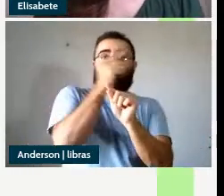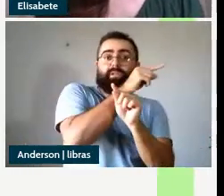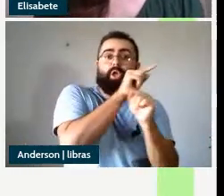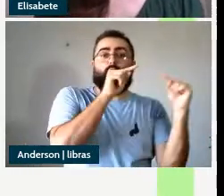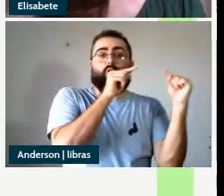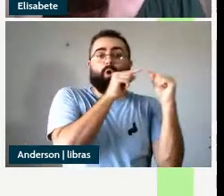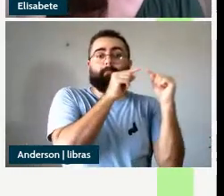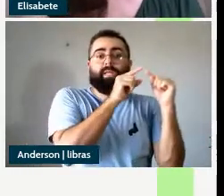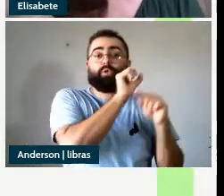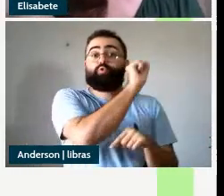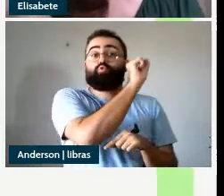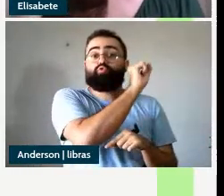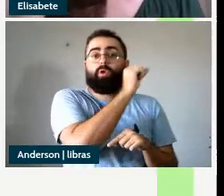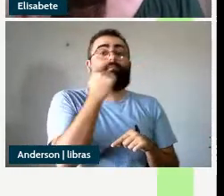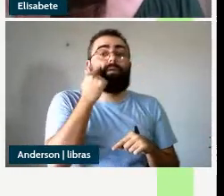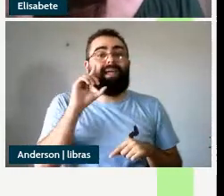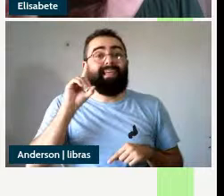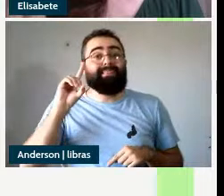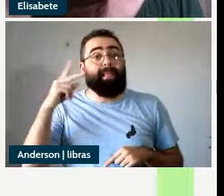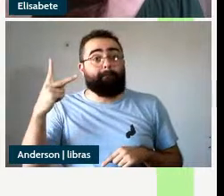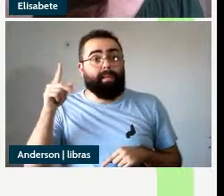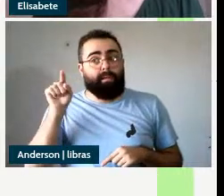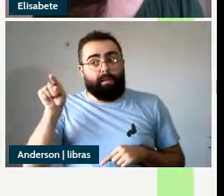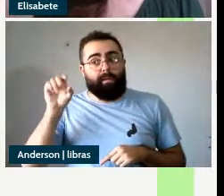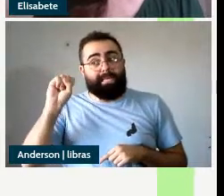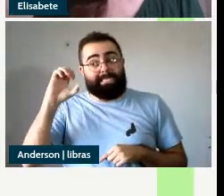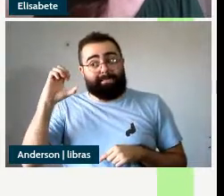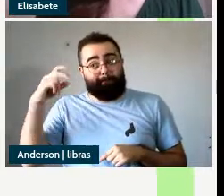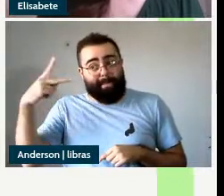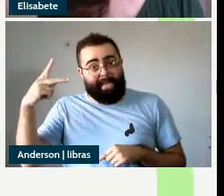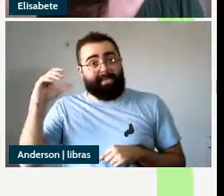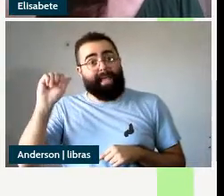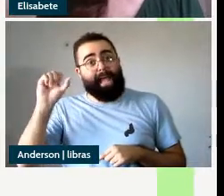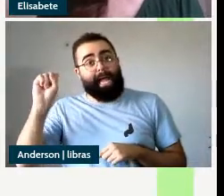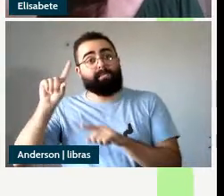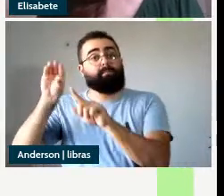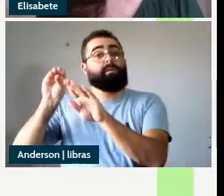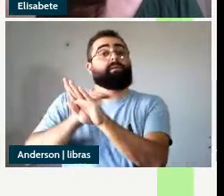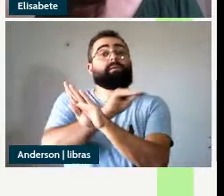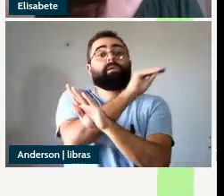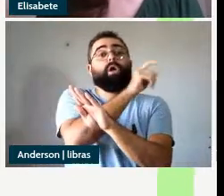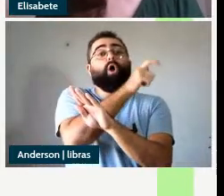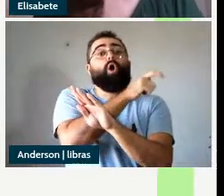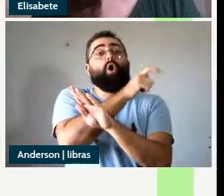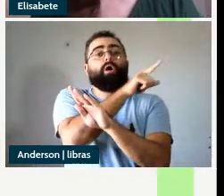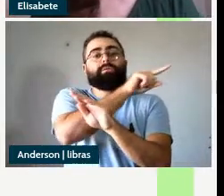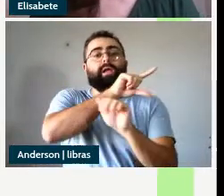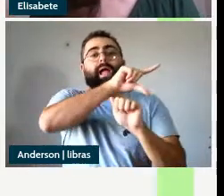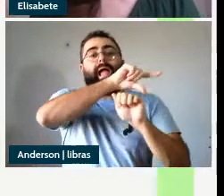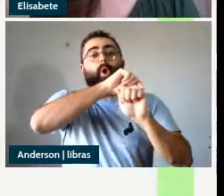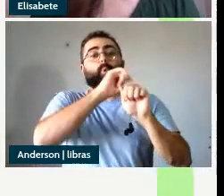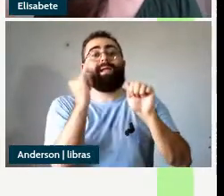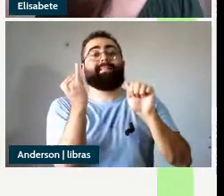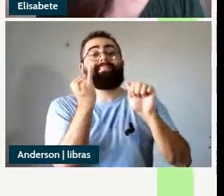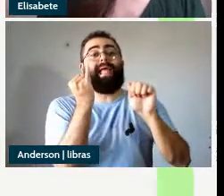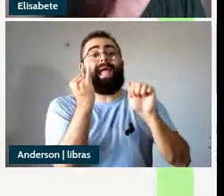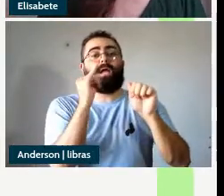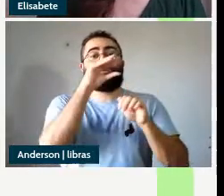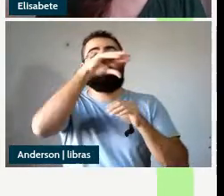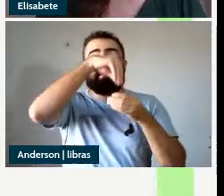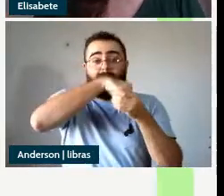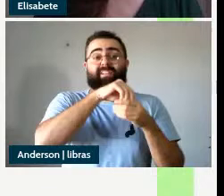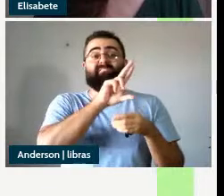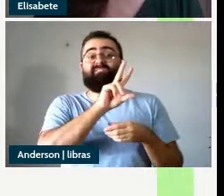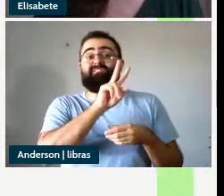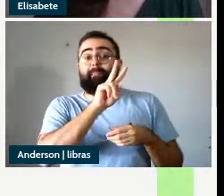DP vai se mover da posição de spec de ASP para a posição de argumento interno dentro do VP diferentemente do